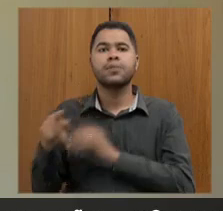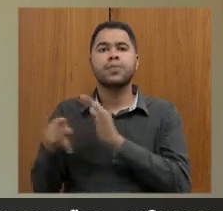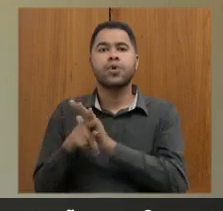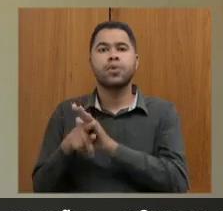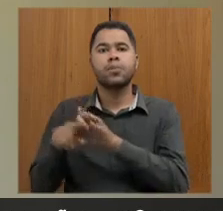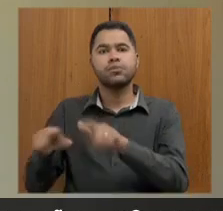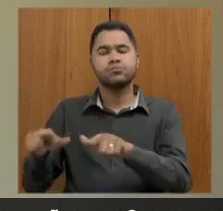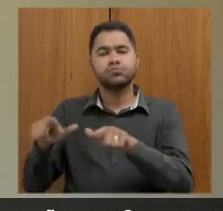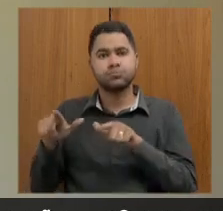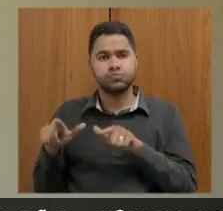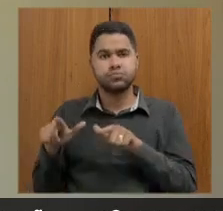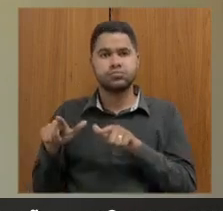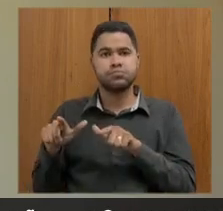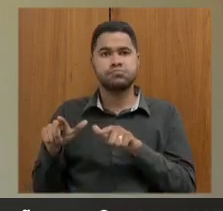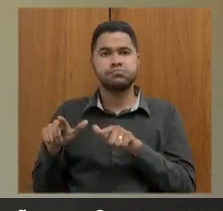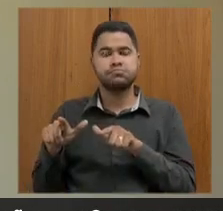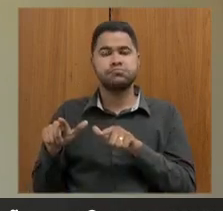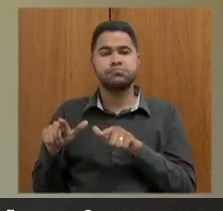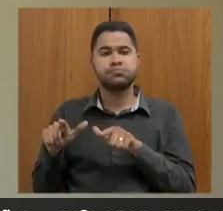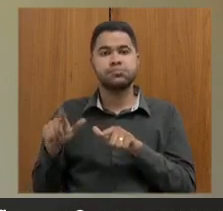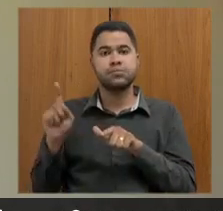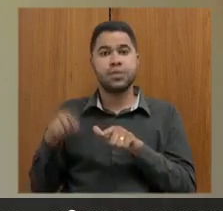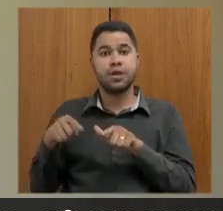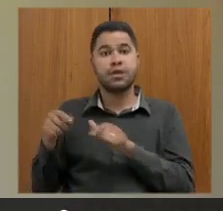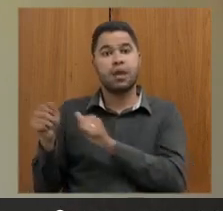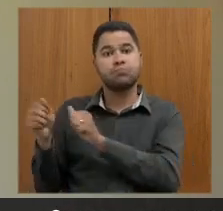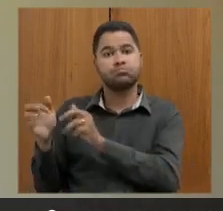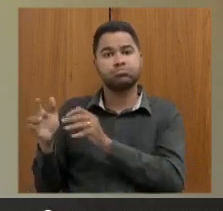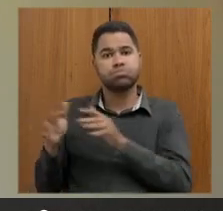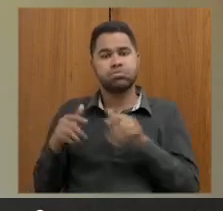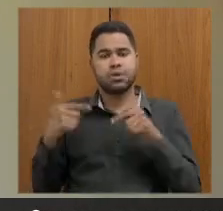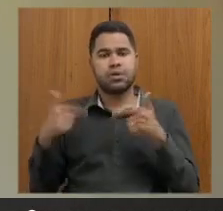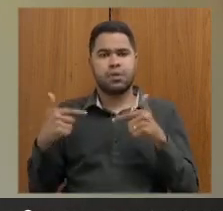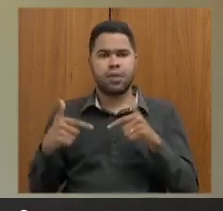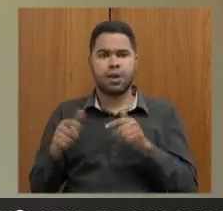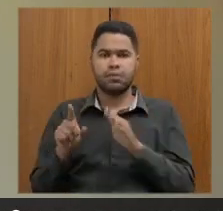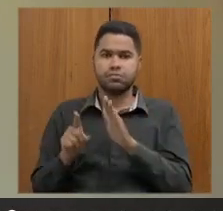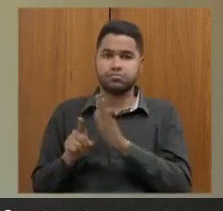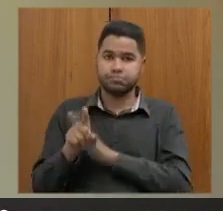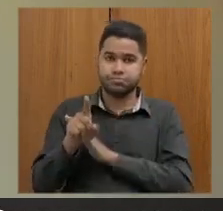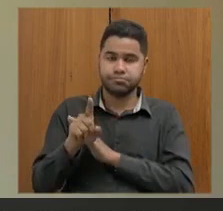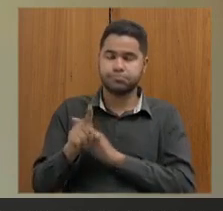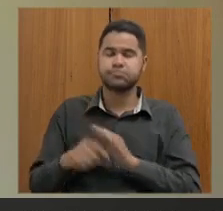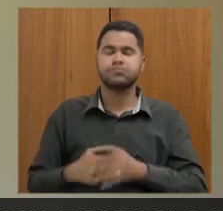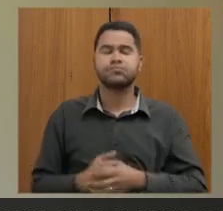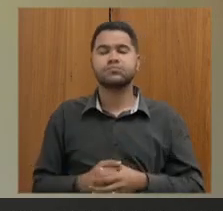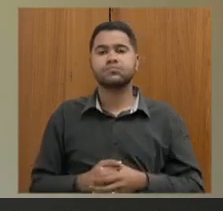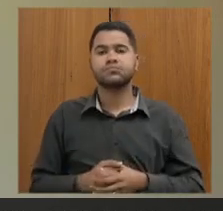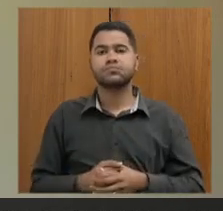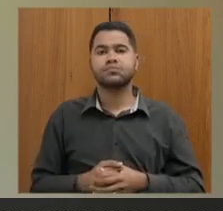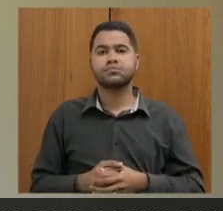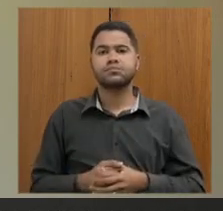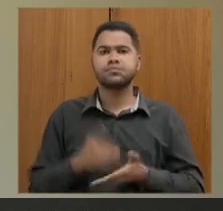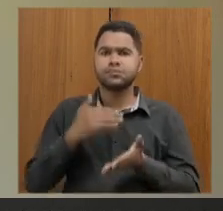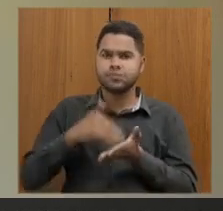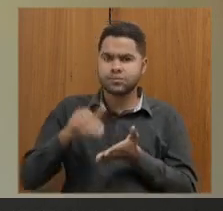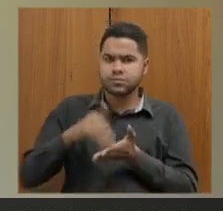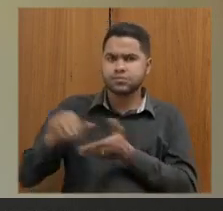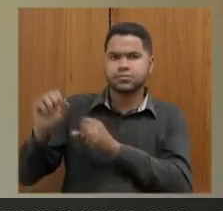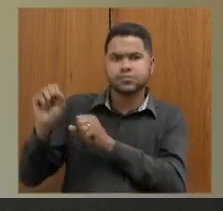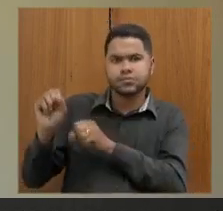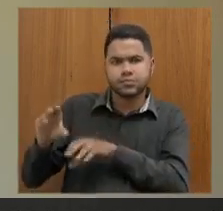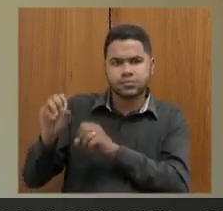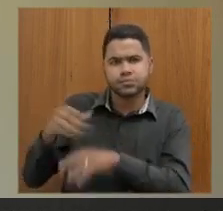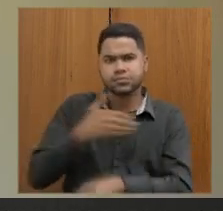certificação na estrutura da carreira. E as perguntas são, a Secretaria de Estado de